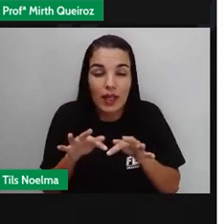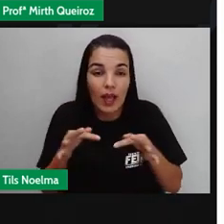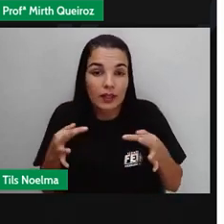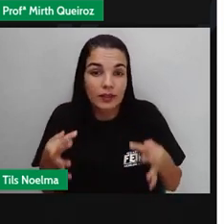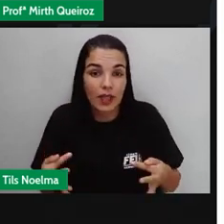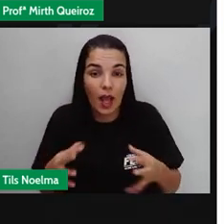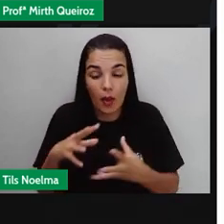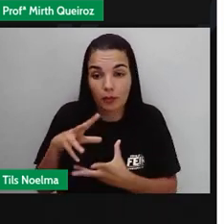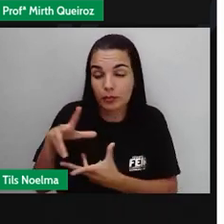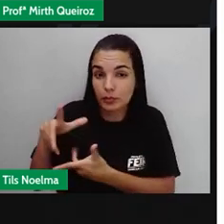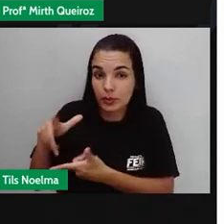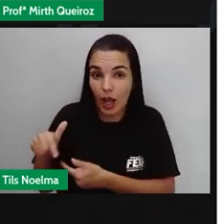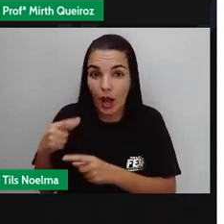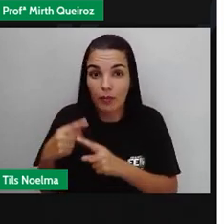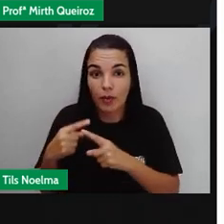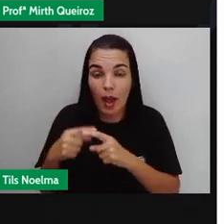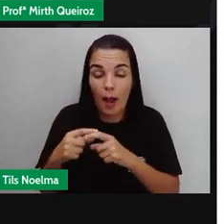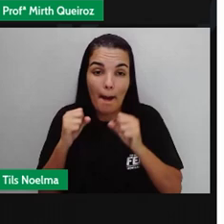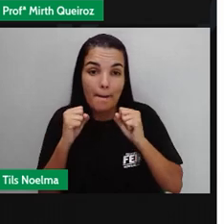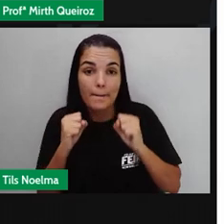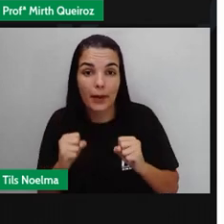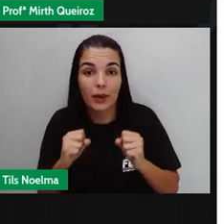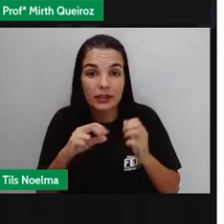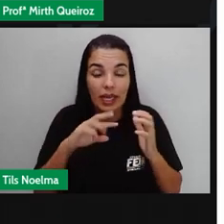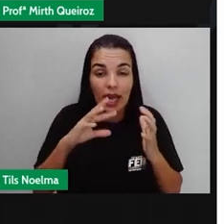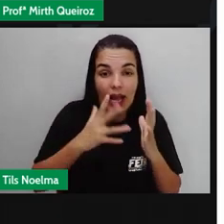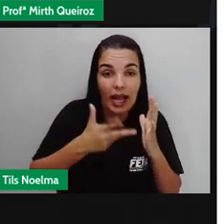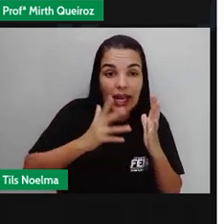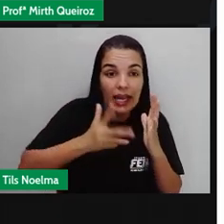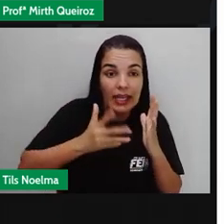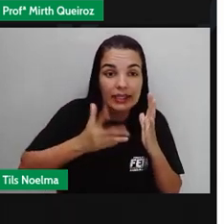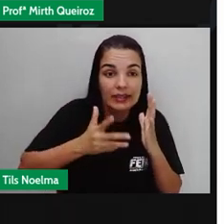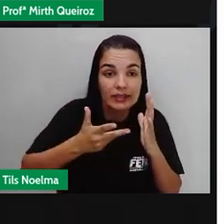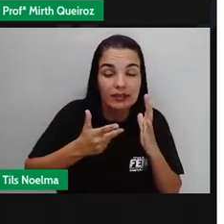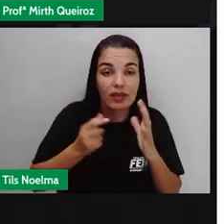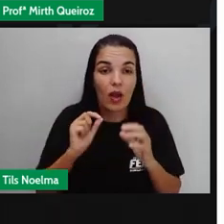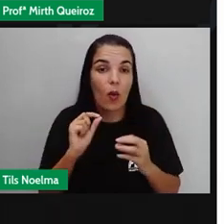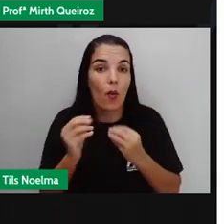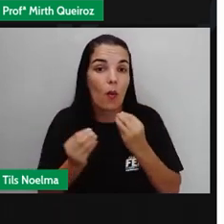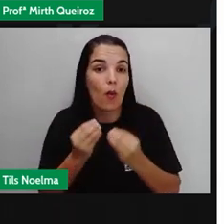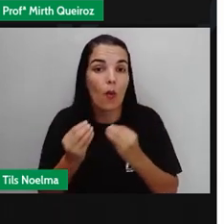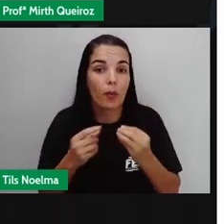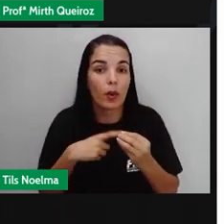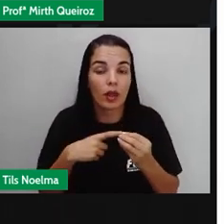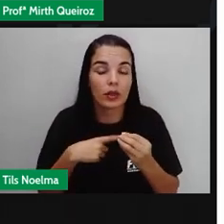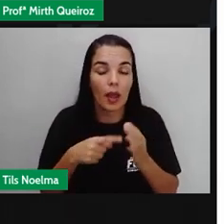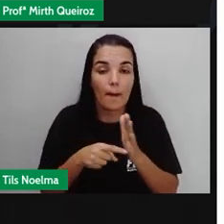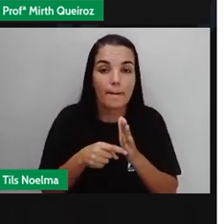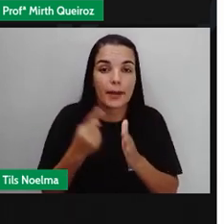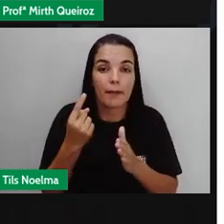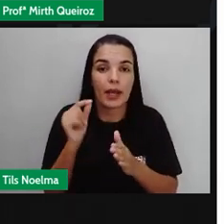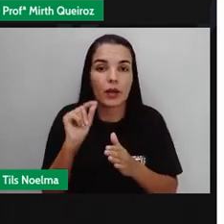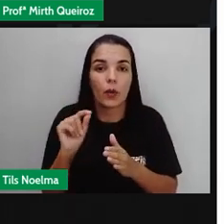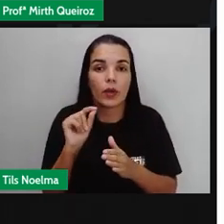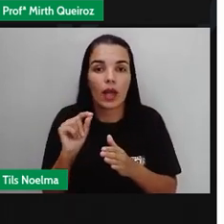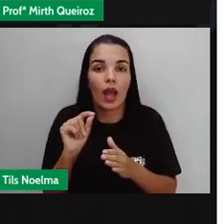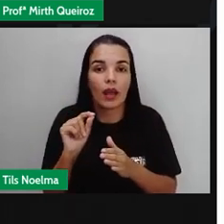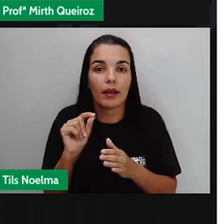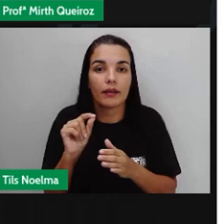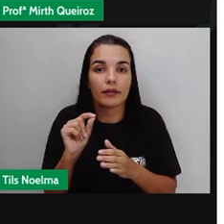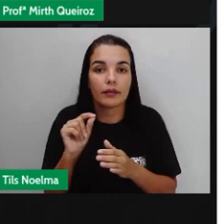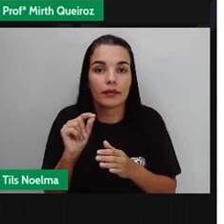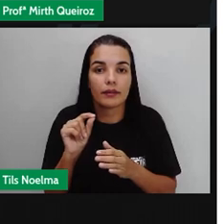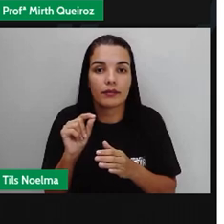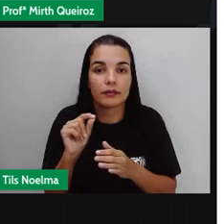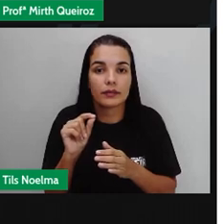nosso mundo e elas podem ser classificadas de várias formas. O primeiro tipo de classificação que nós vamos estudar é